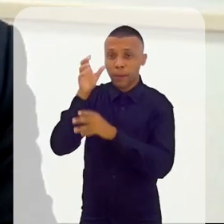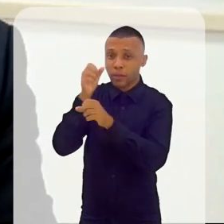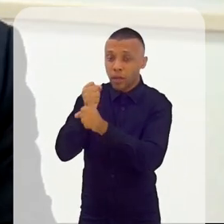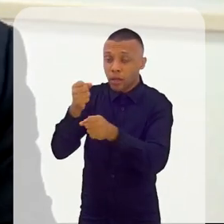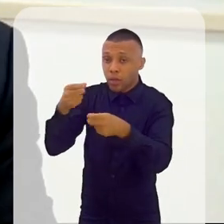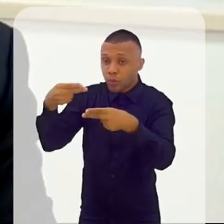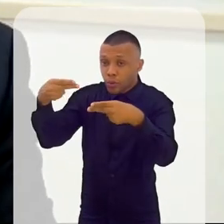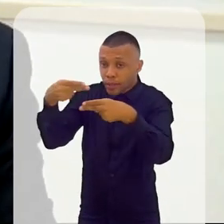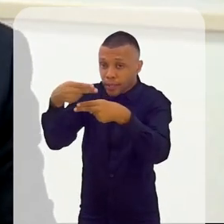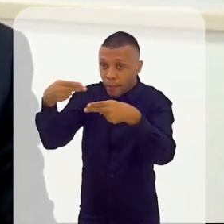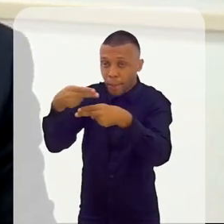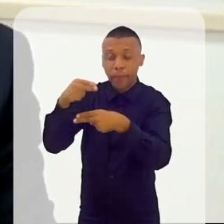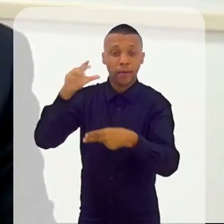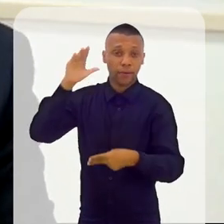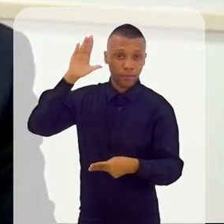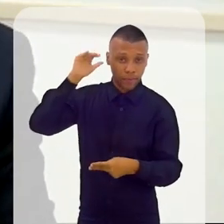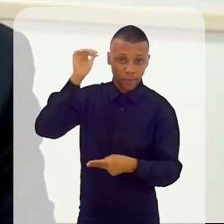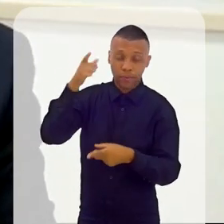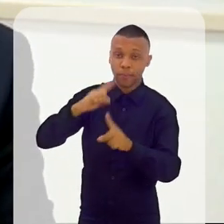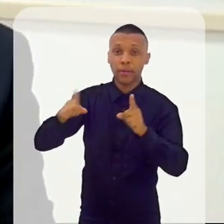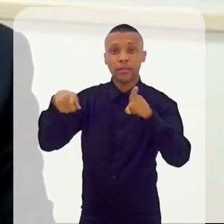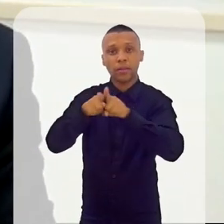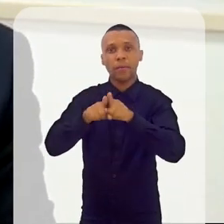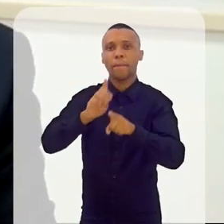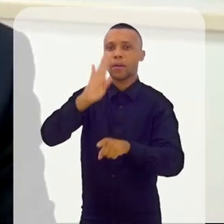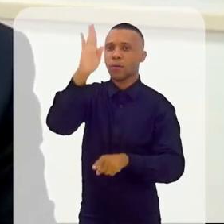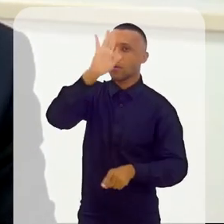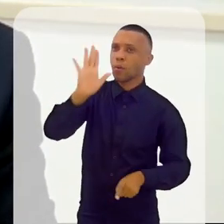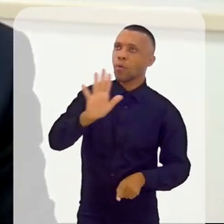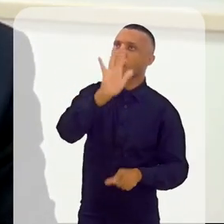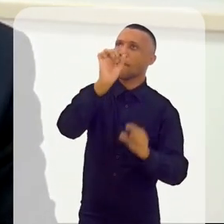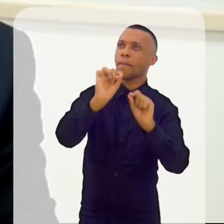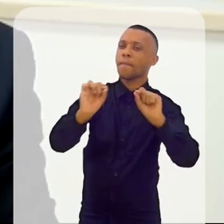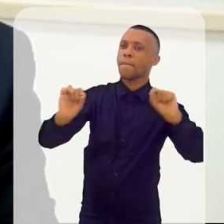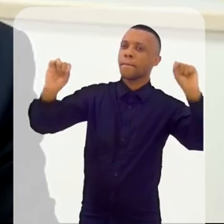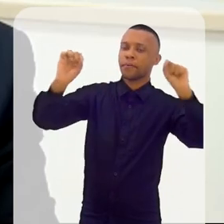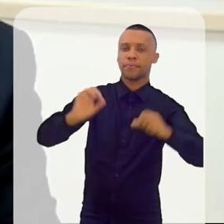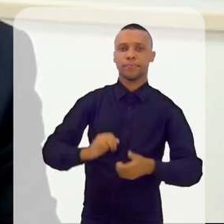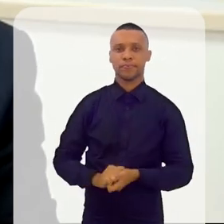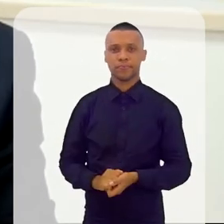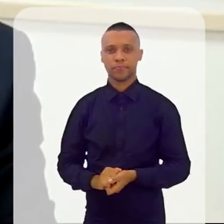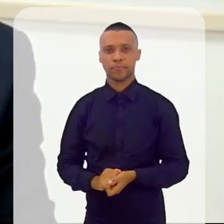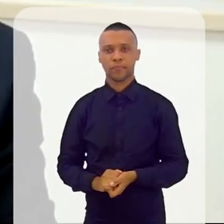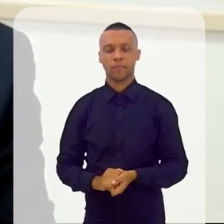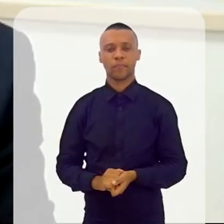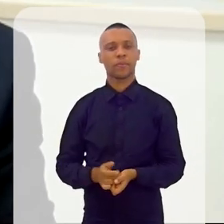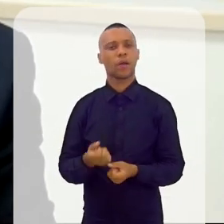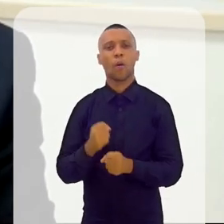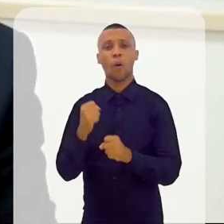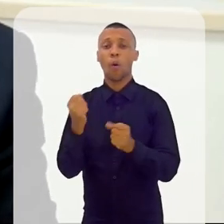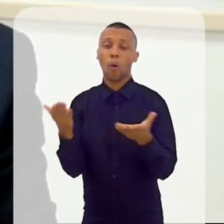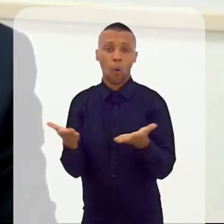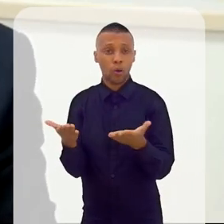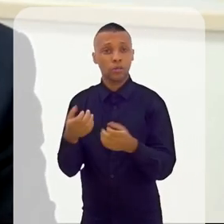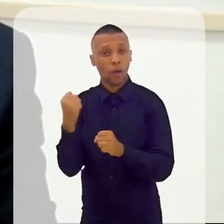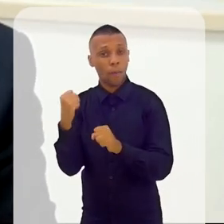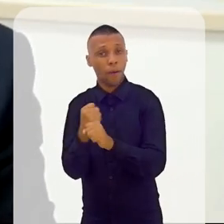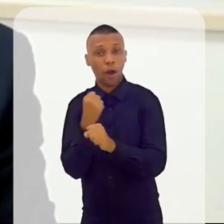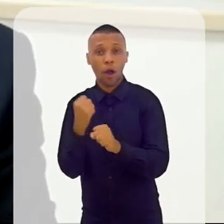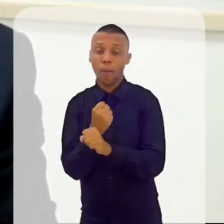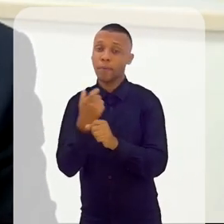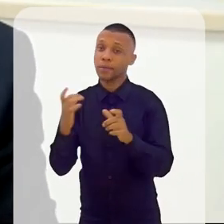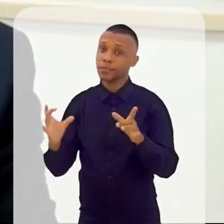Cebraia e Mato Grosso, para o Mato Grosso, mas também para o Brasil. É uma obra que serve hoje como